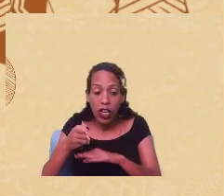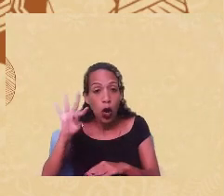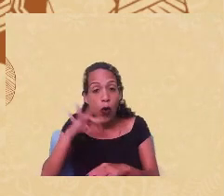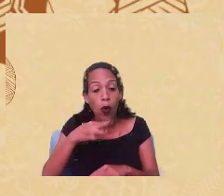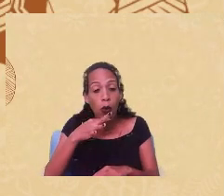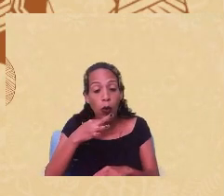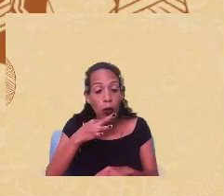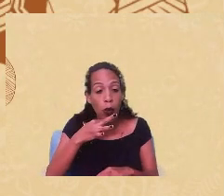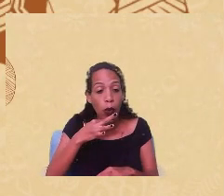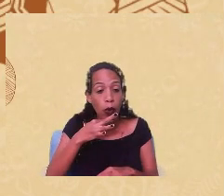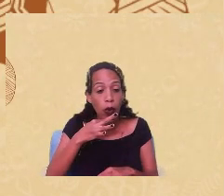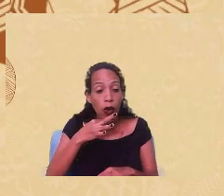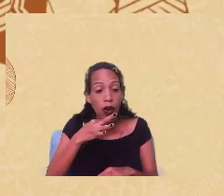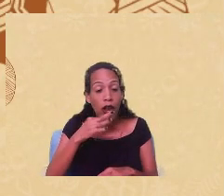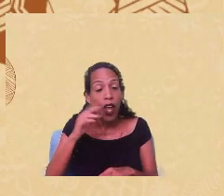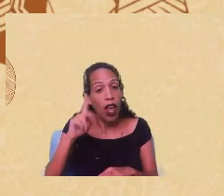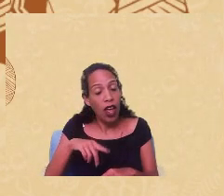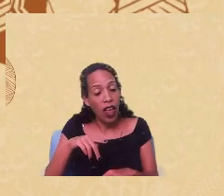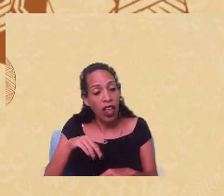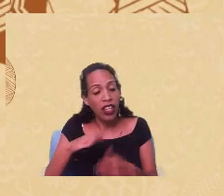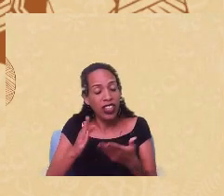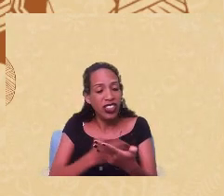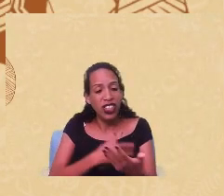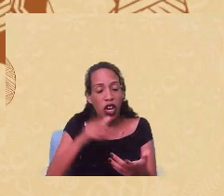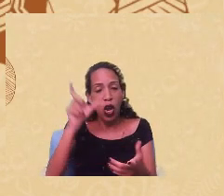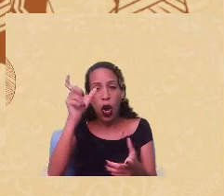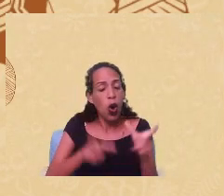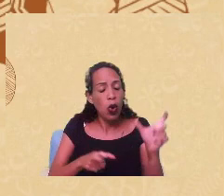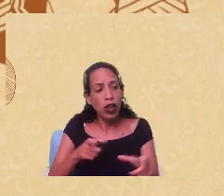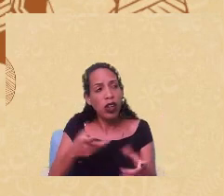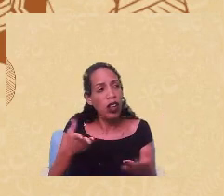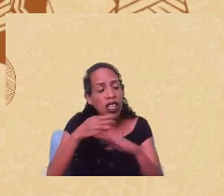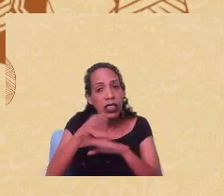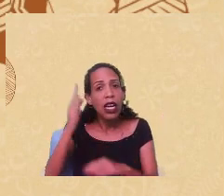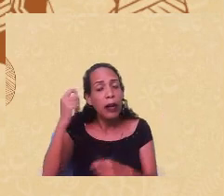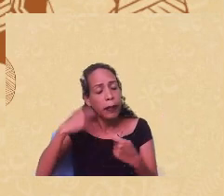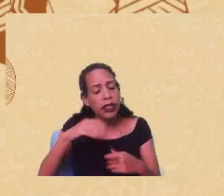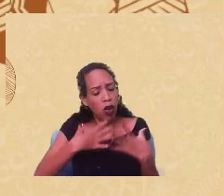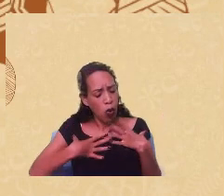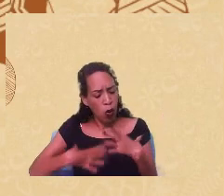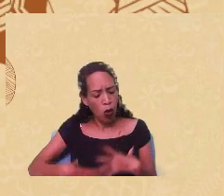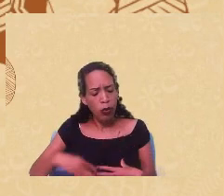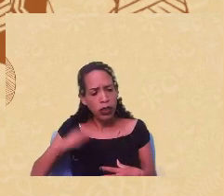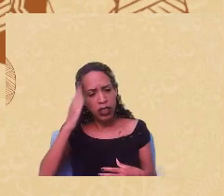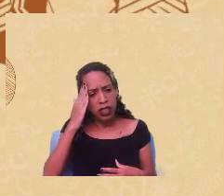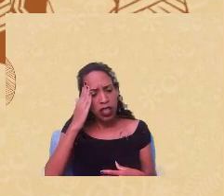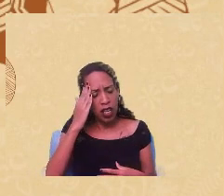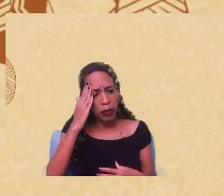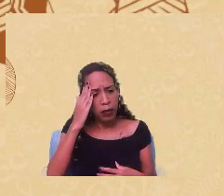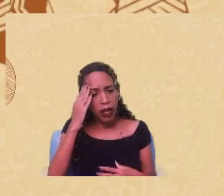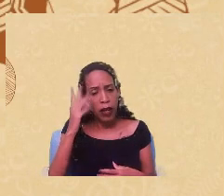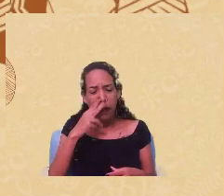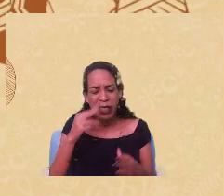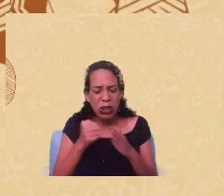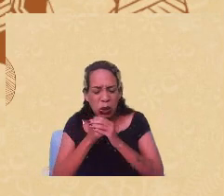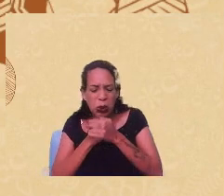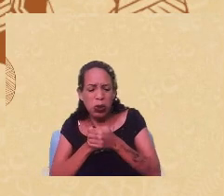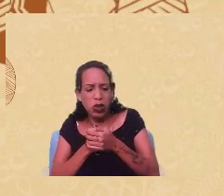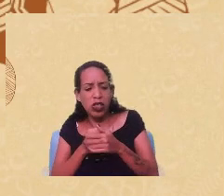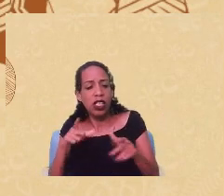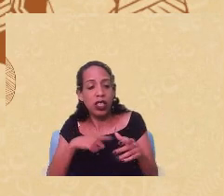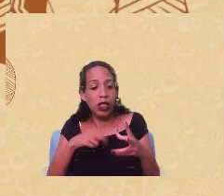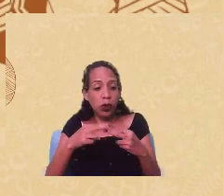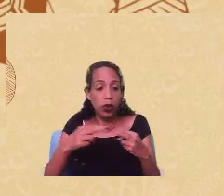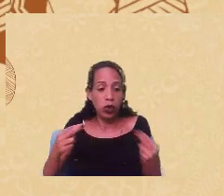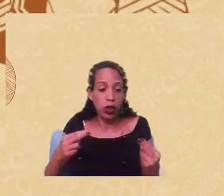desinstitucionalizar os nossos corpos, é acessar saberes sobre nós que efetivamente foram ocultados. A gente tem uma série, por